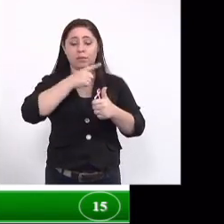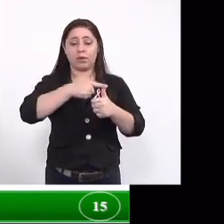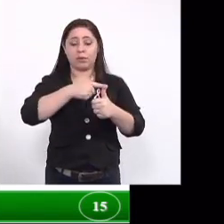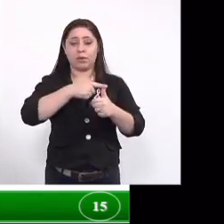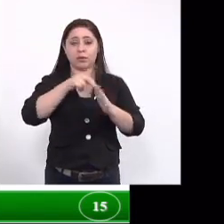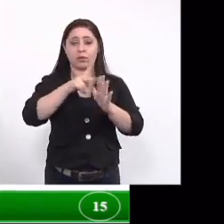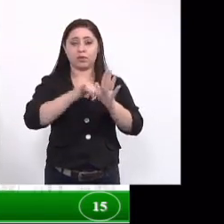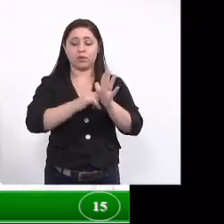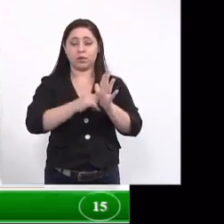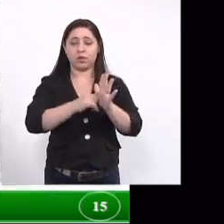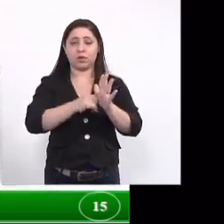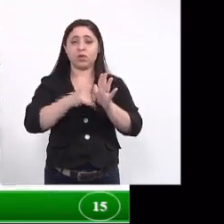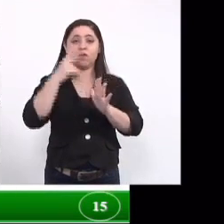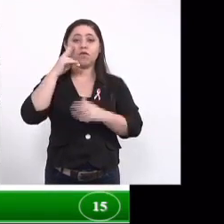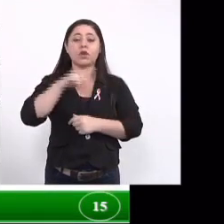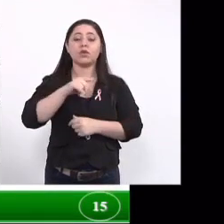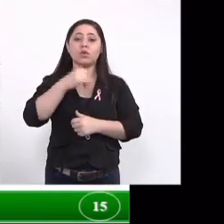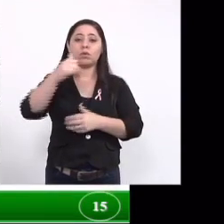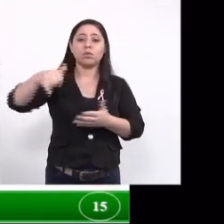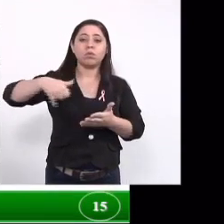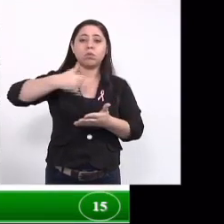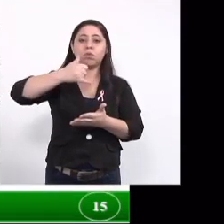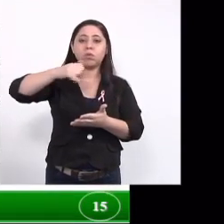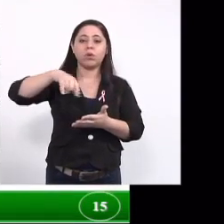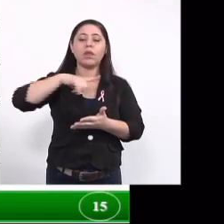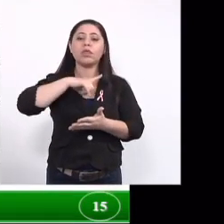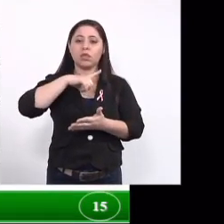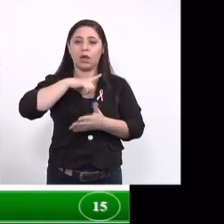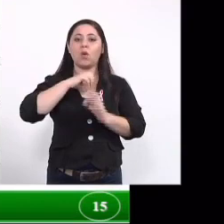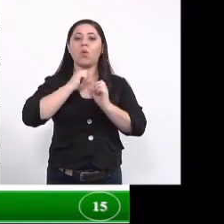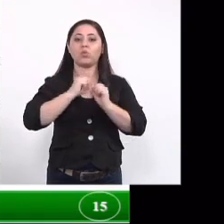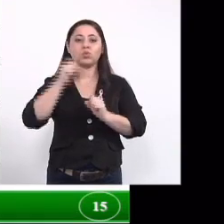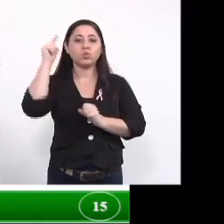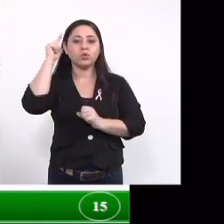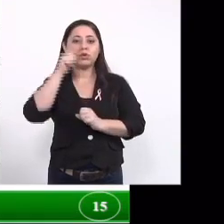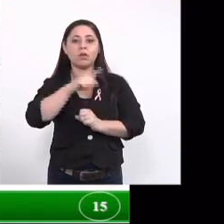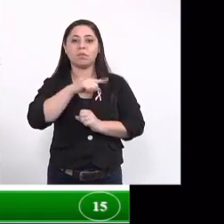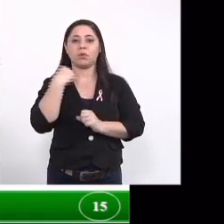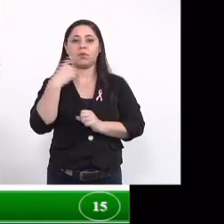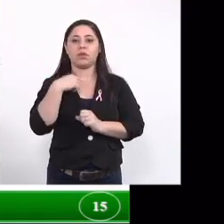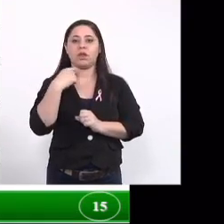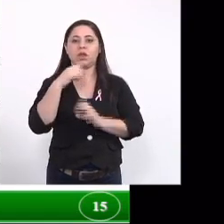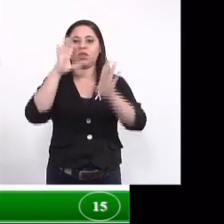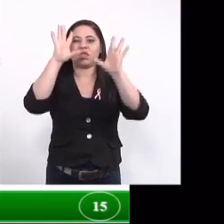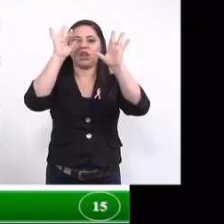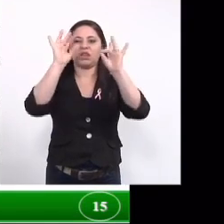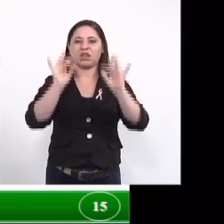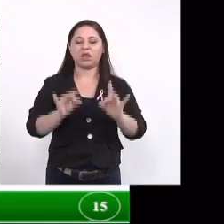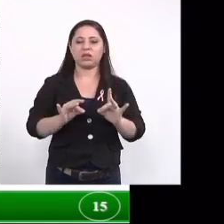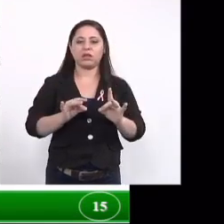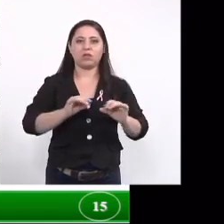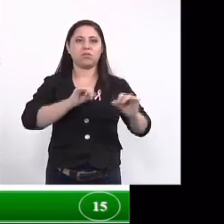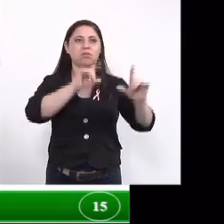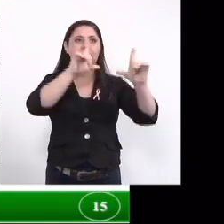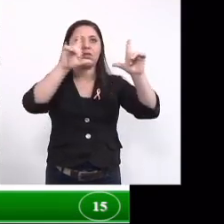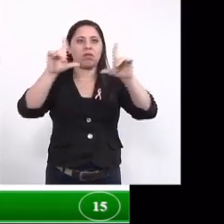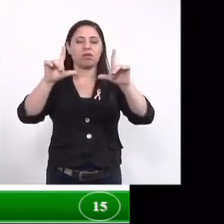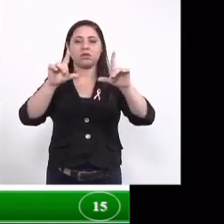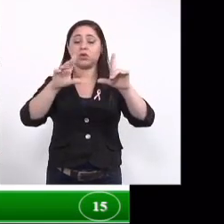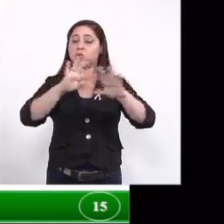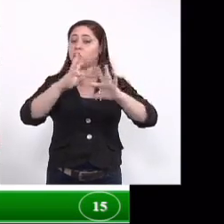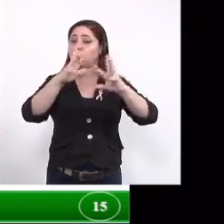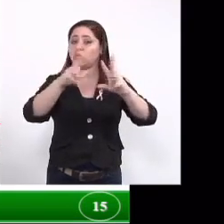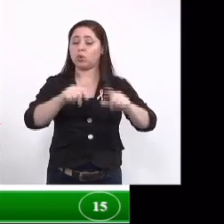etapa nós verificamos que o produto apresenta atividade larvicida eu não vou me ater a detalhes na tabela mas todos os produtos apresentaram